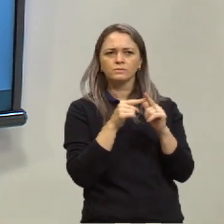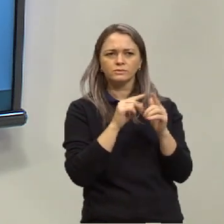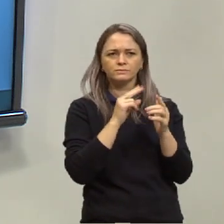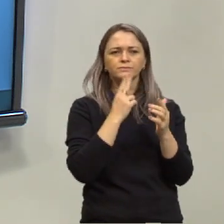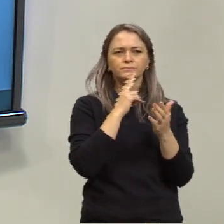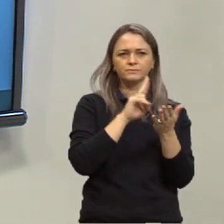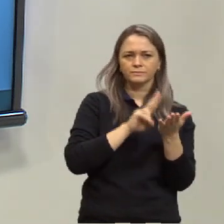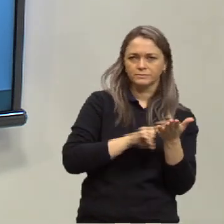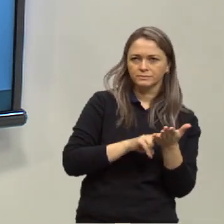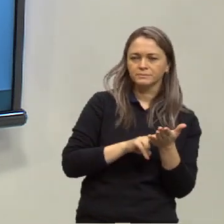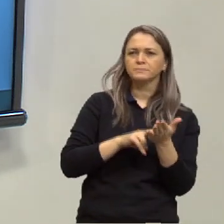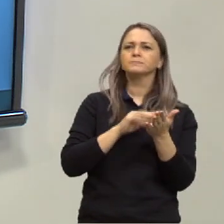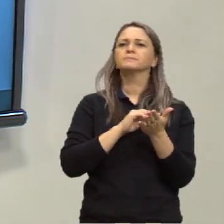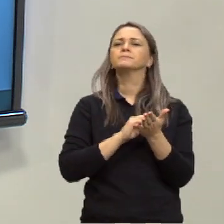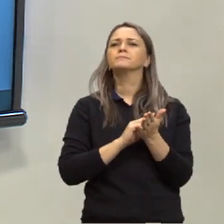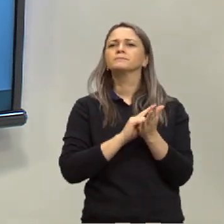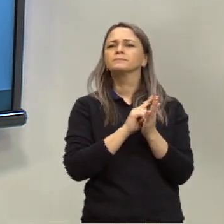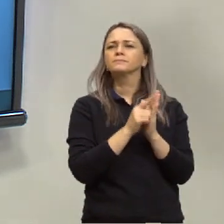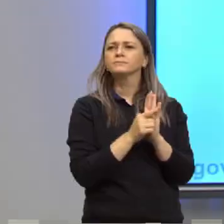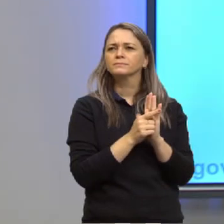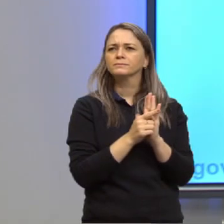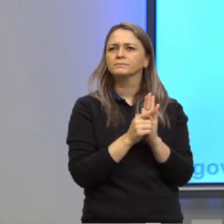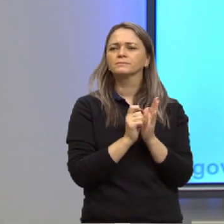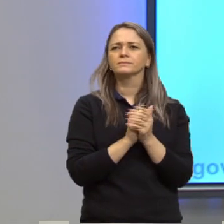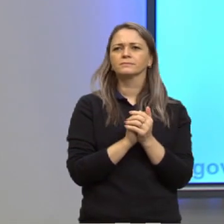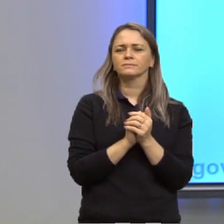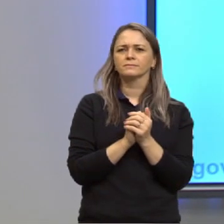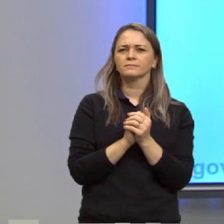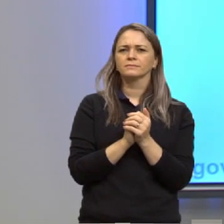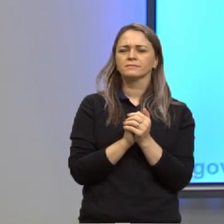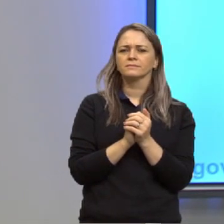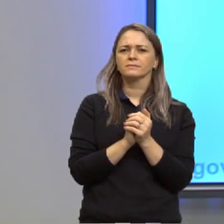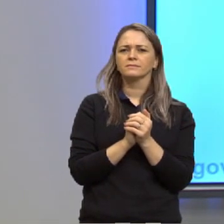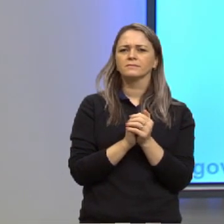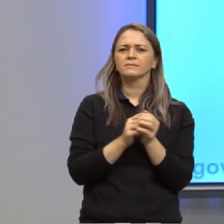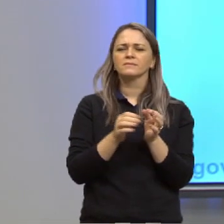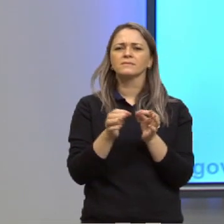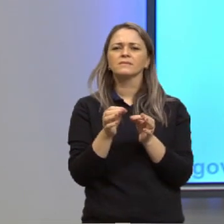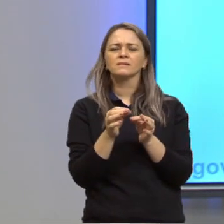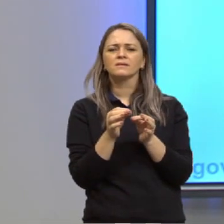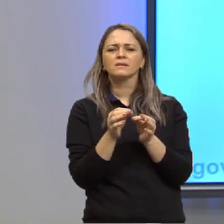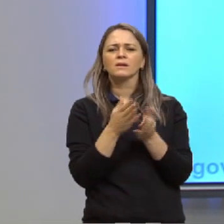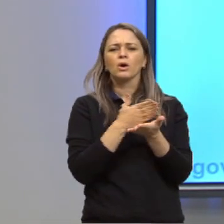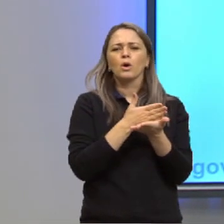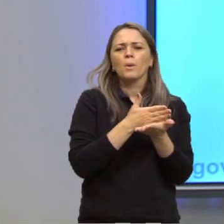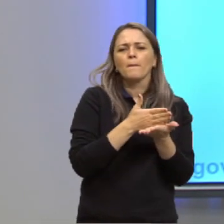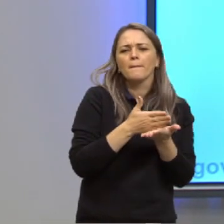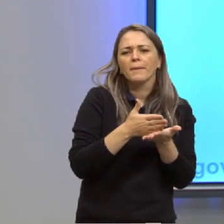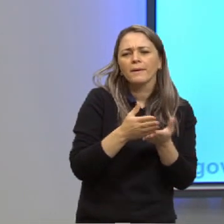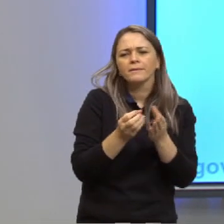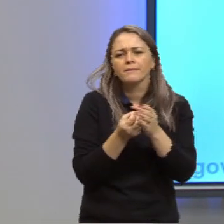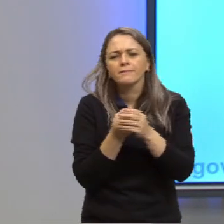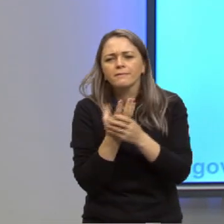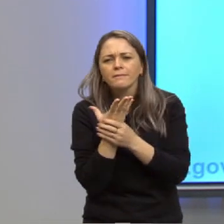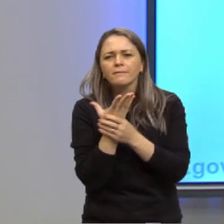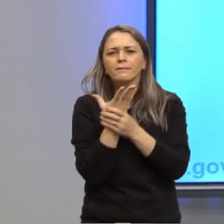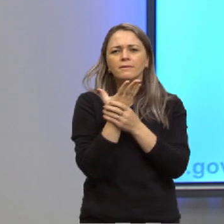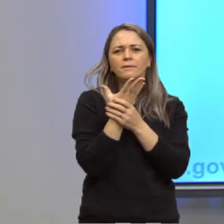E esses gêneros vão se organizar, olha o que diz ali o enunciado, eles nascem, eles surgem